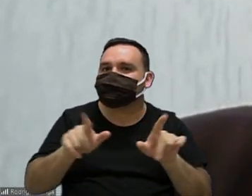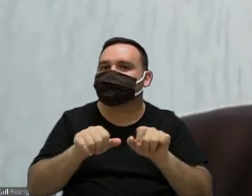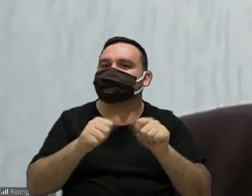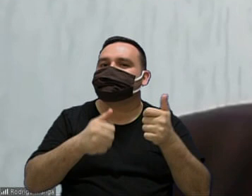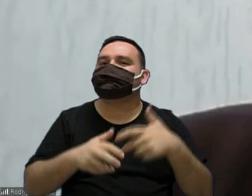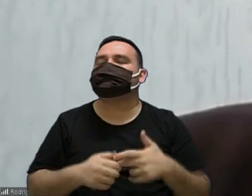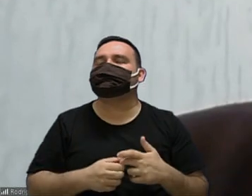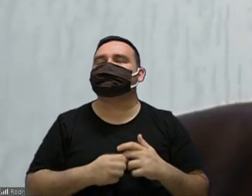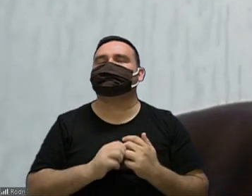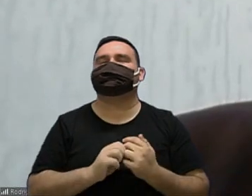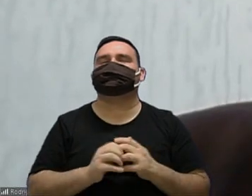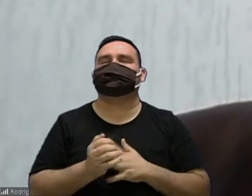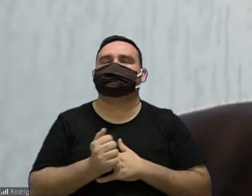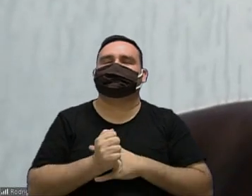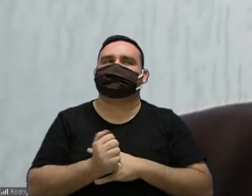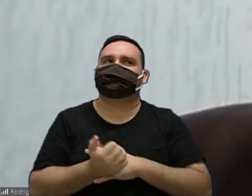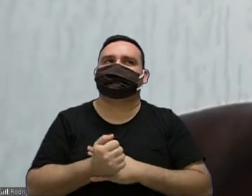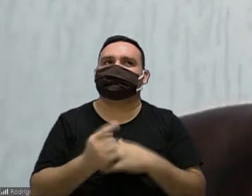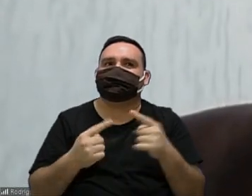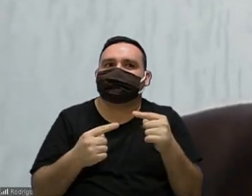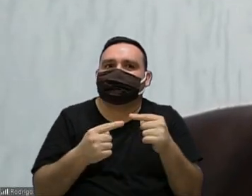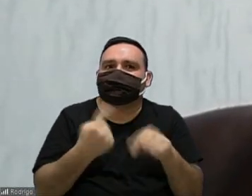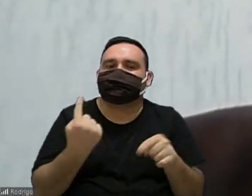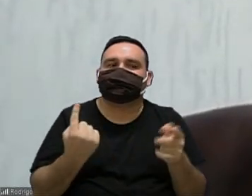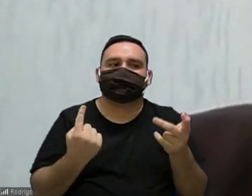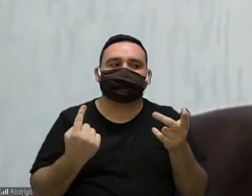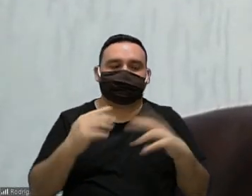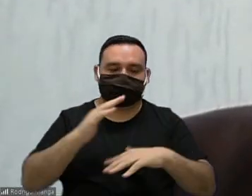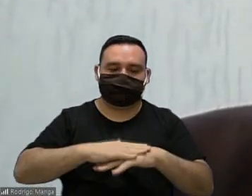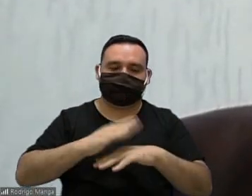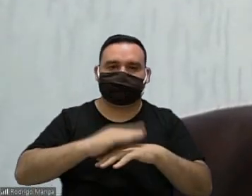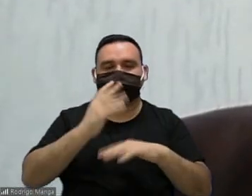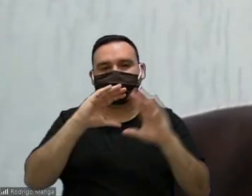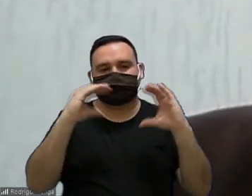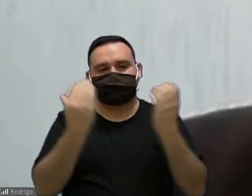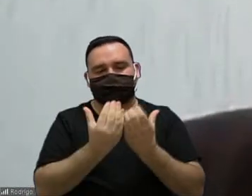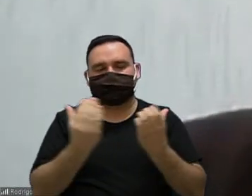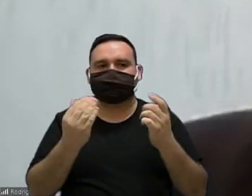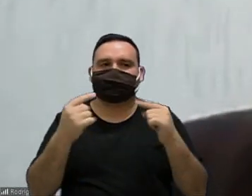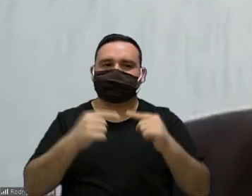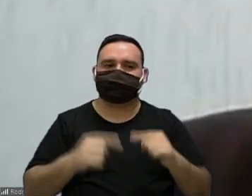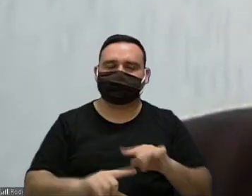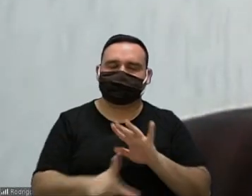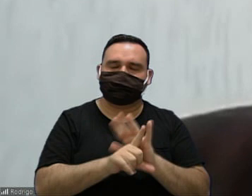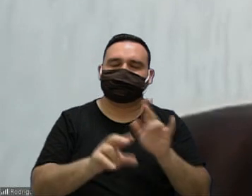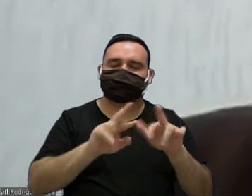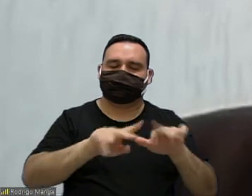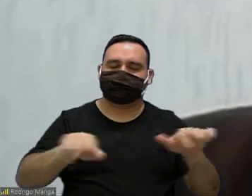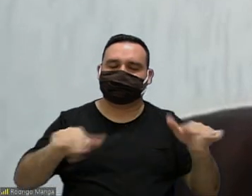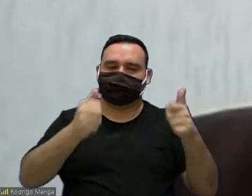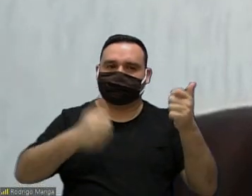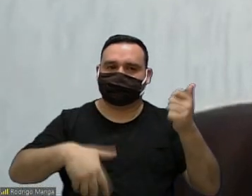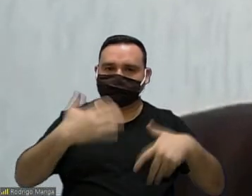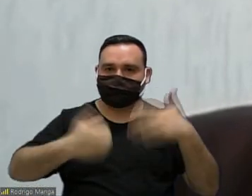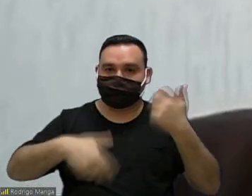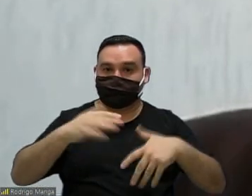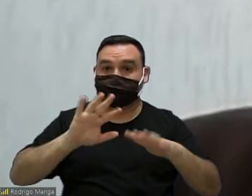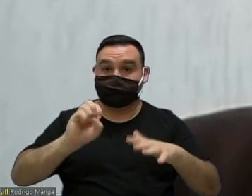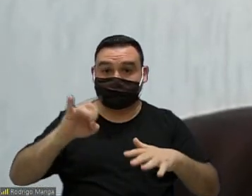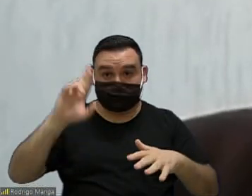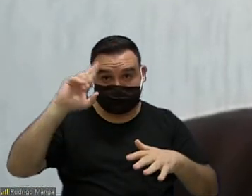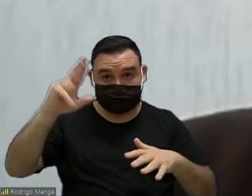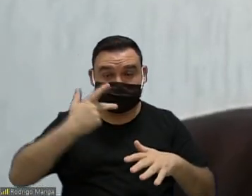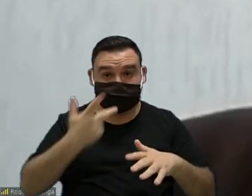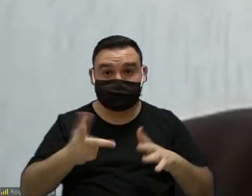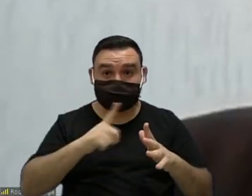que não cabe executar essa lei não teria como viabilizar mas o senhor está falando que já